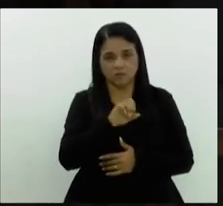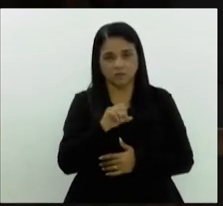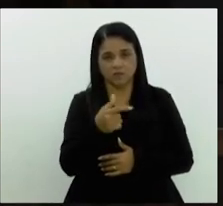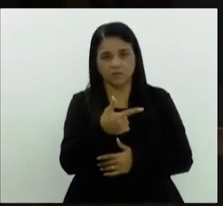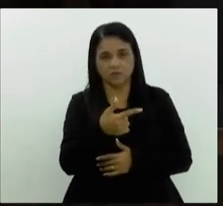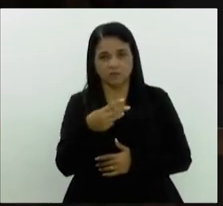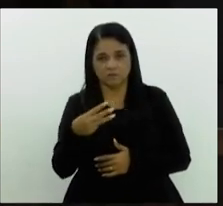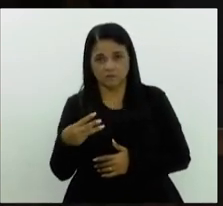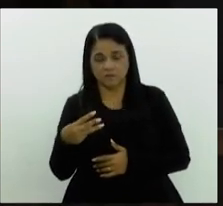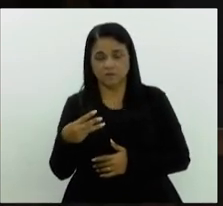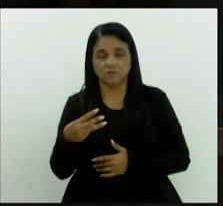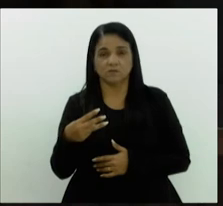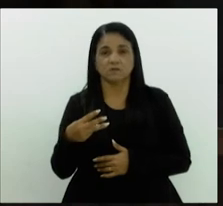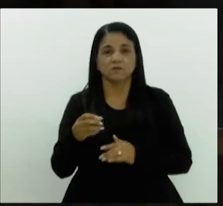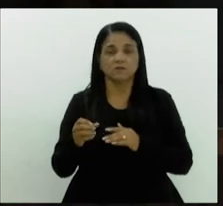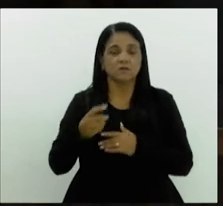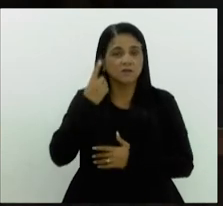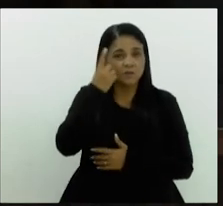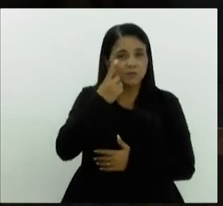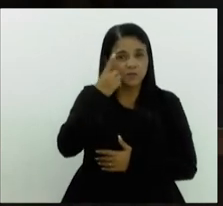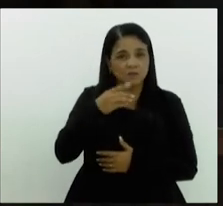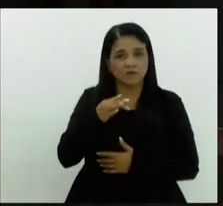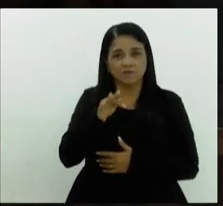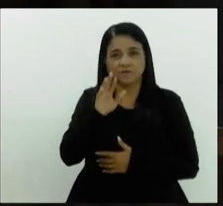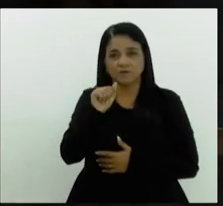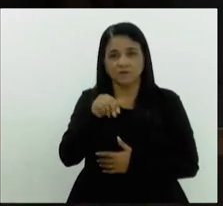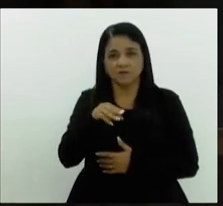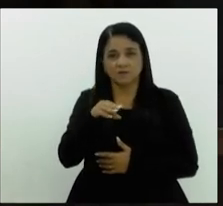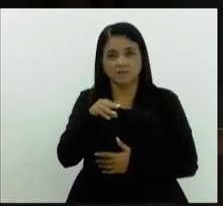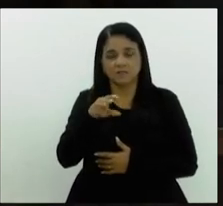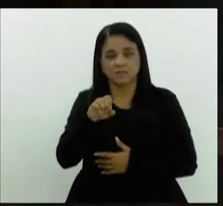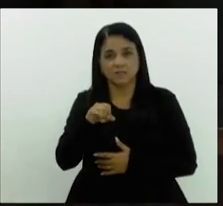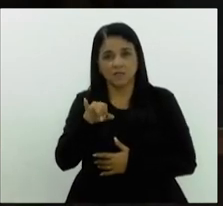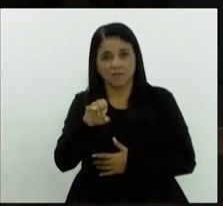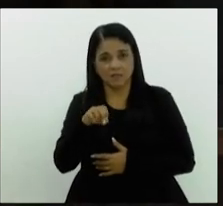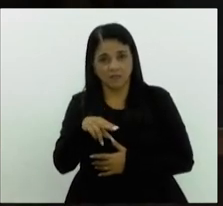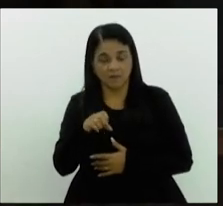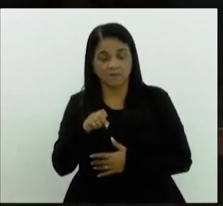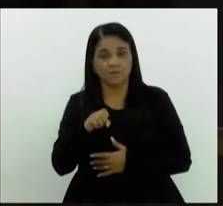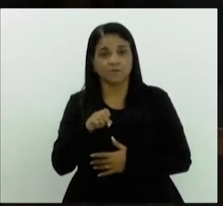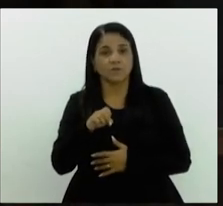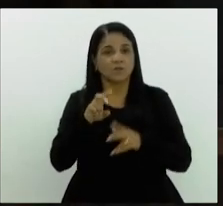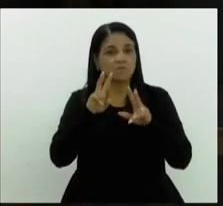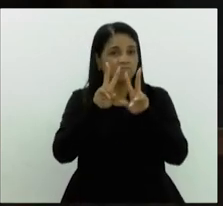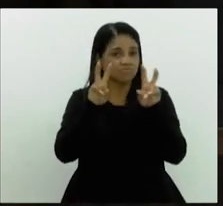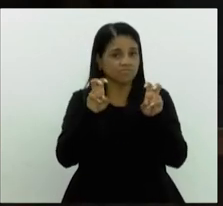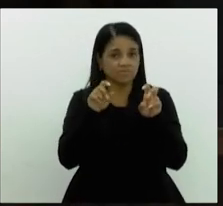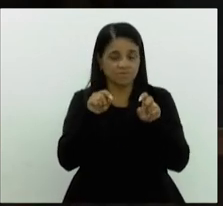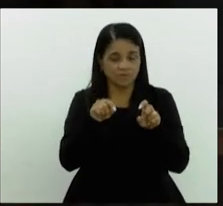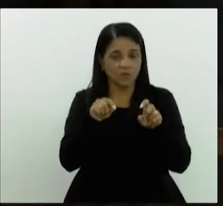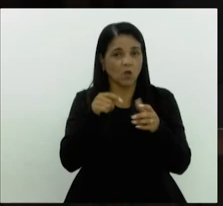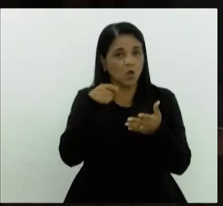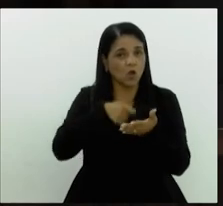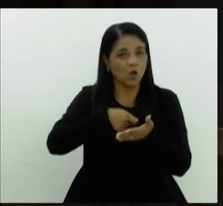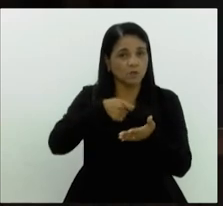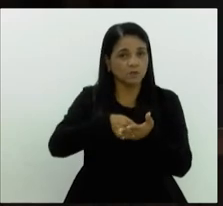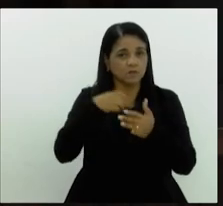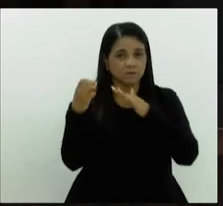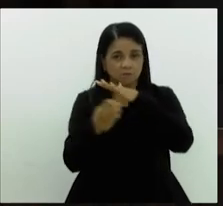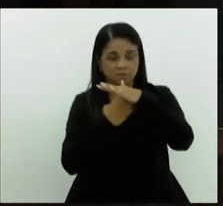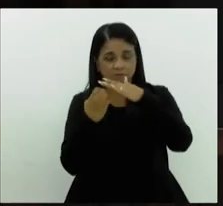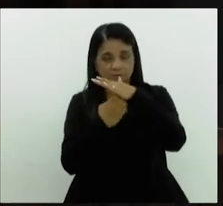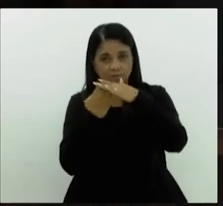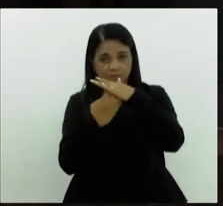barra 2023, de autoria da deputada Francene Mota, que dispõe sobre a obrigatoriedade das empresas